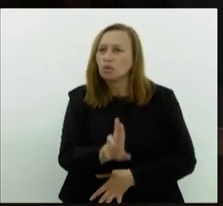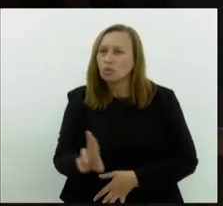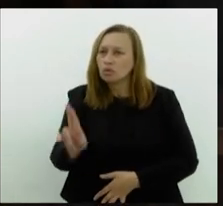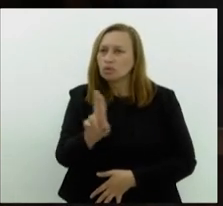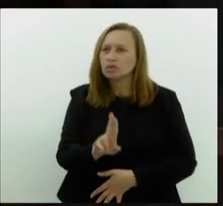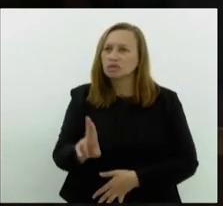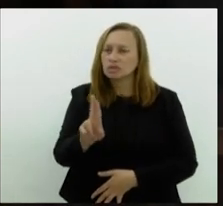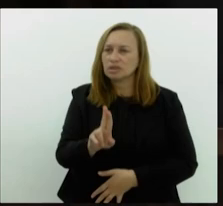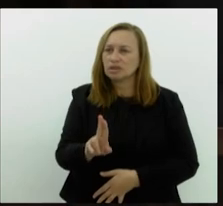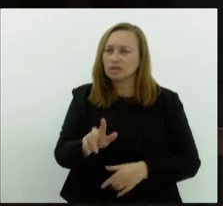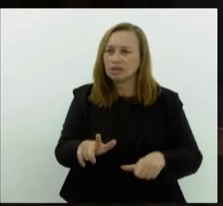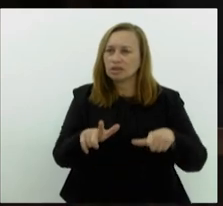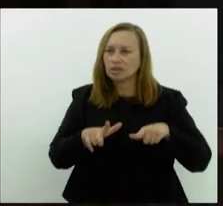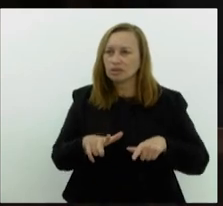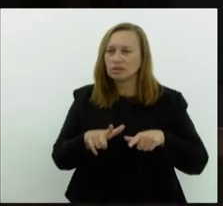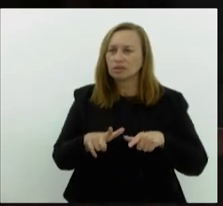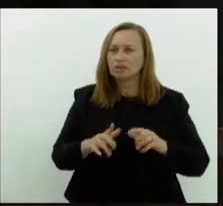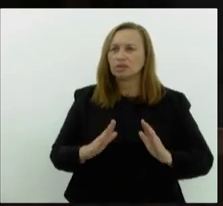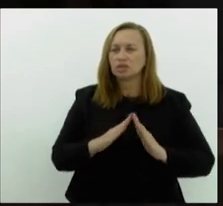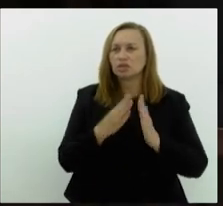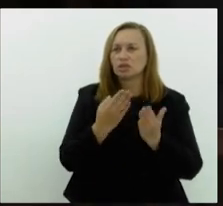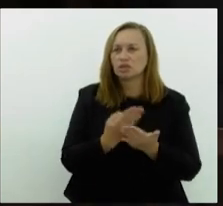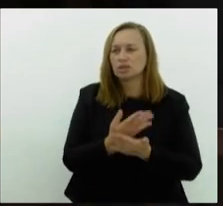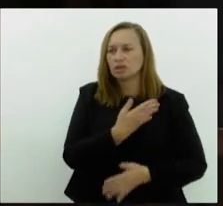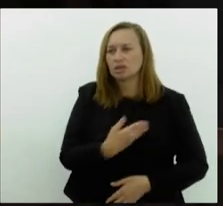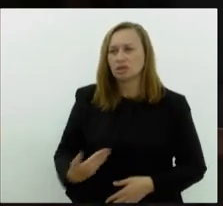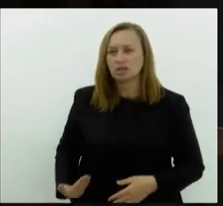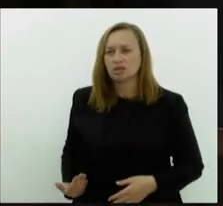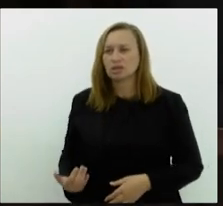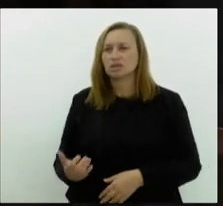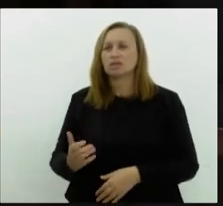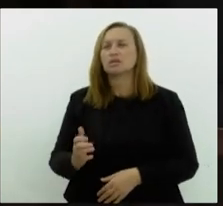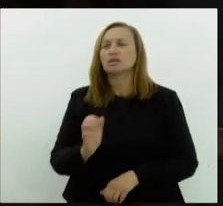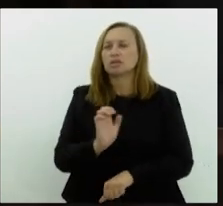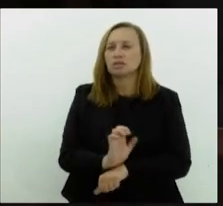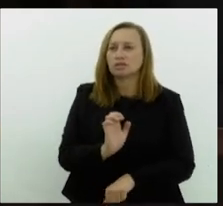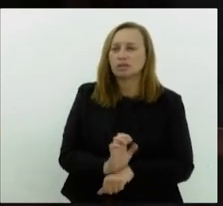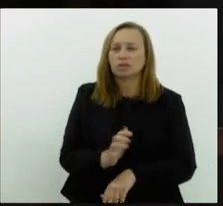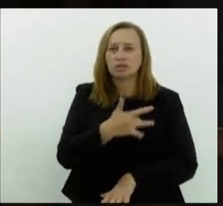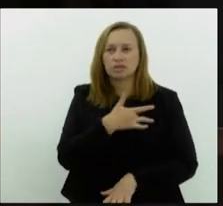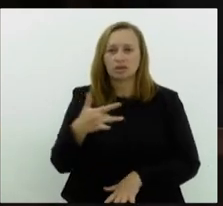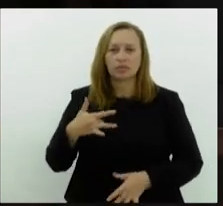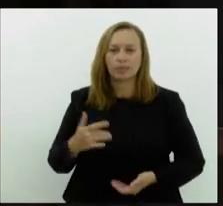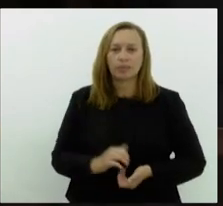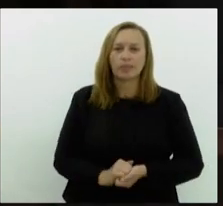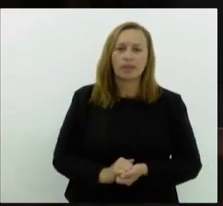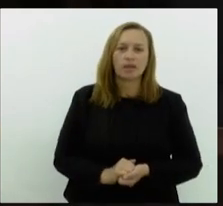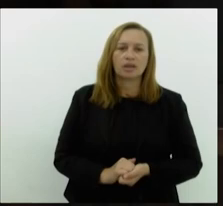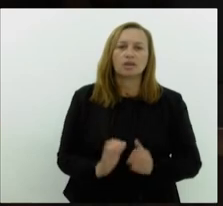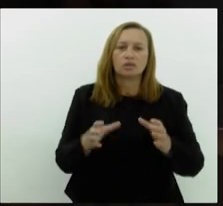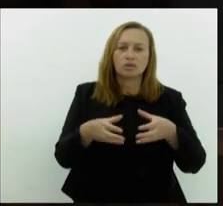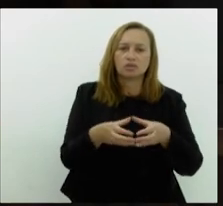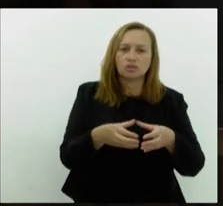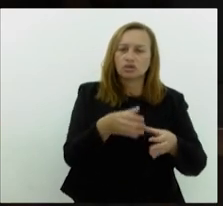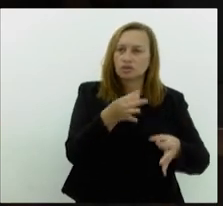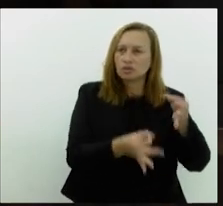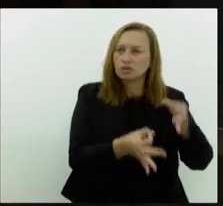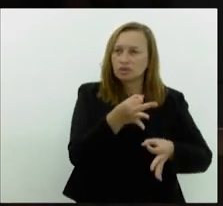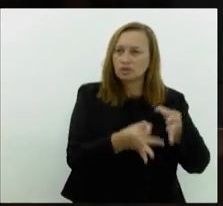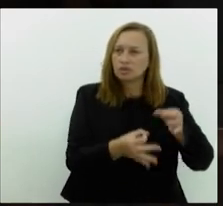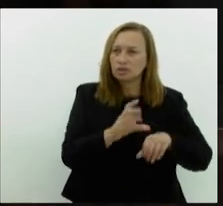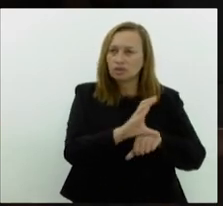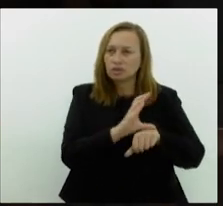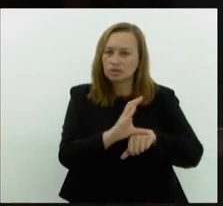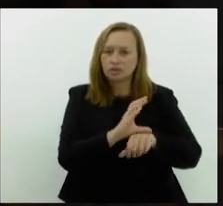de rede pública estadual de saúde na forma que menciono. Parecendo as comissões de Constituição e Justiça pela